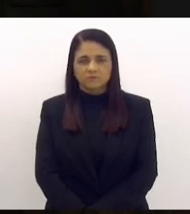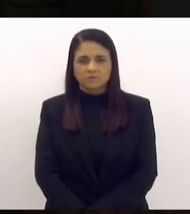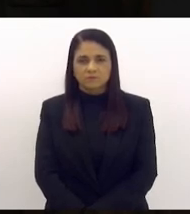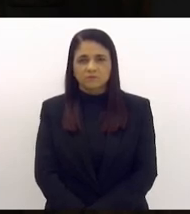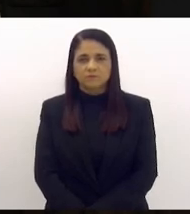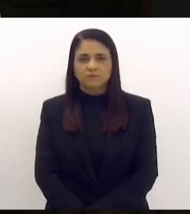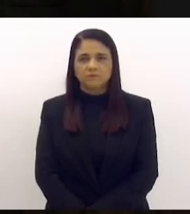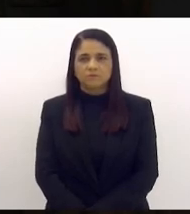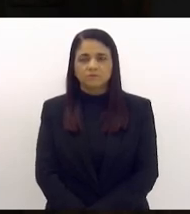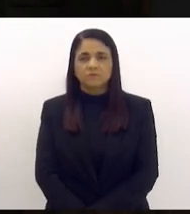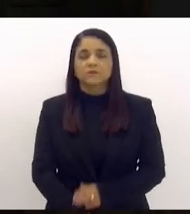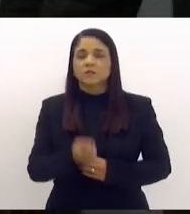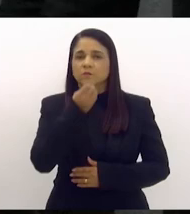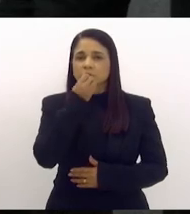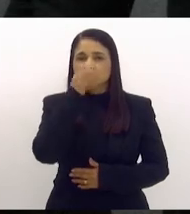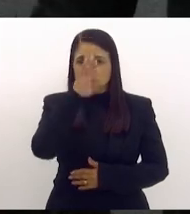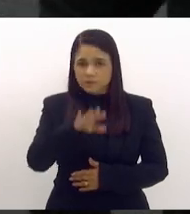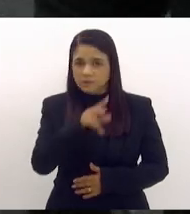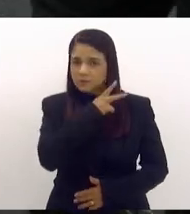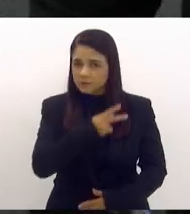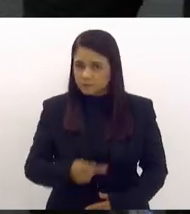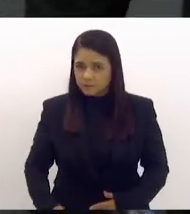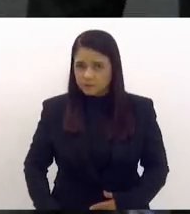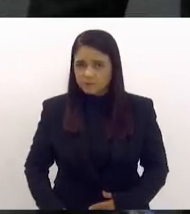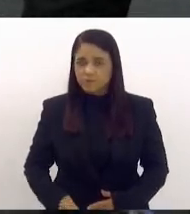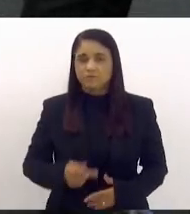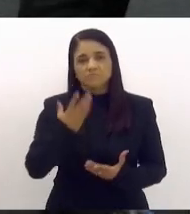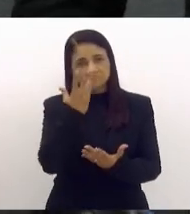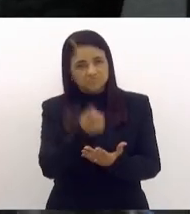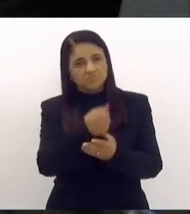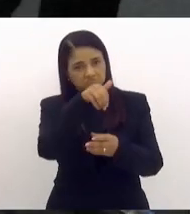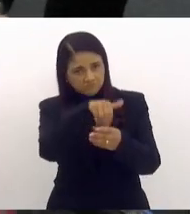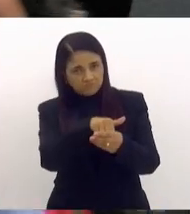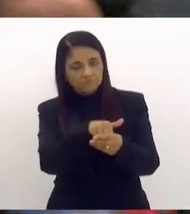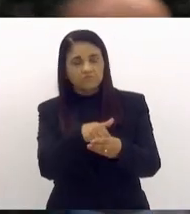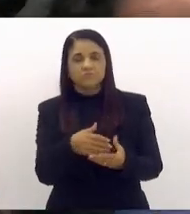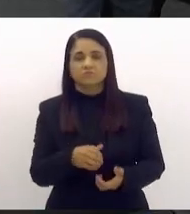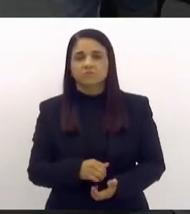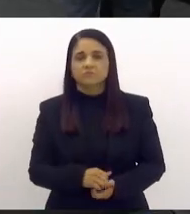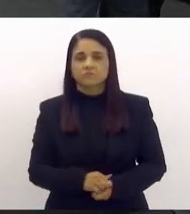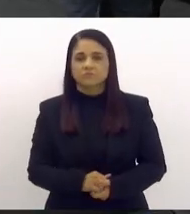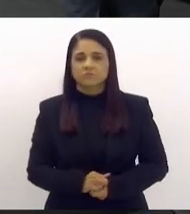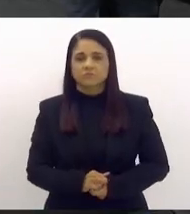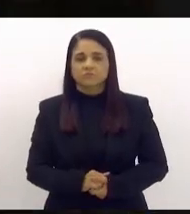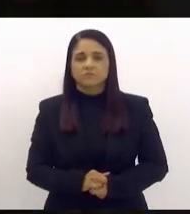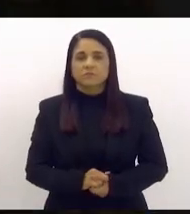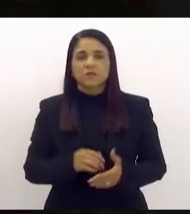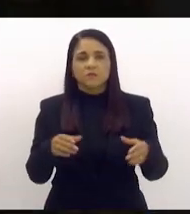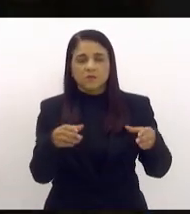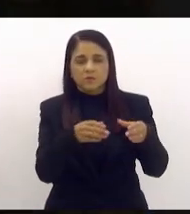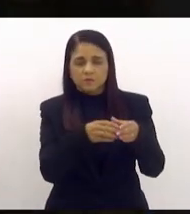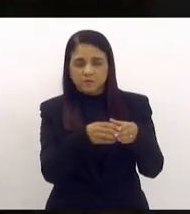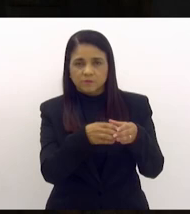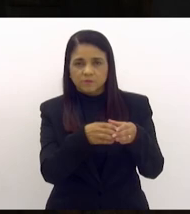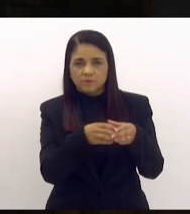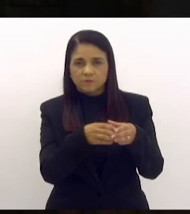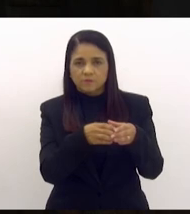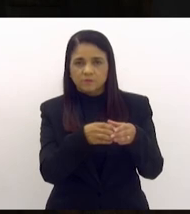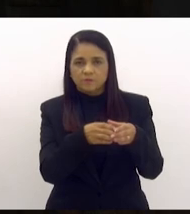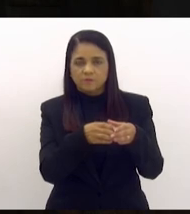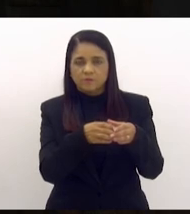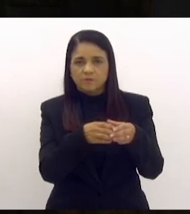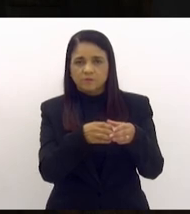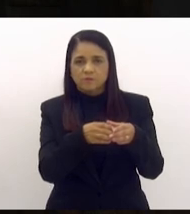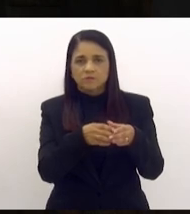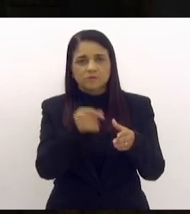Alô. Boa tarde, presidente. Favorável. Pela comissão de